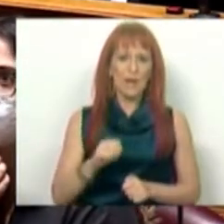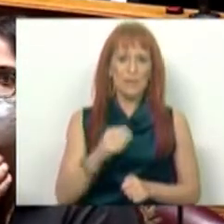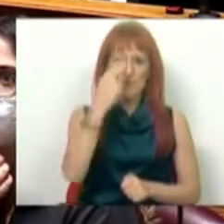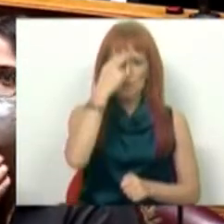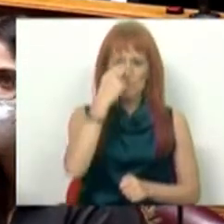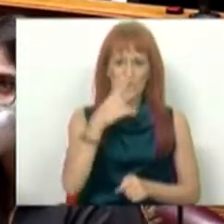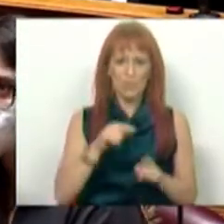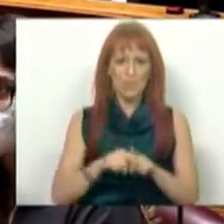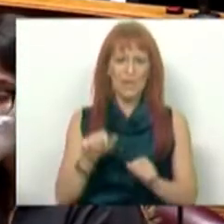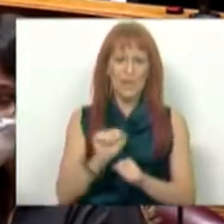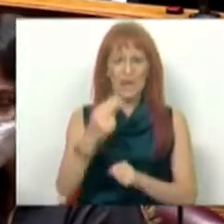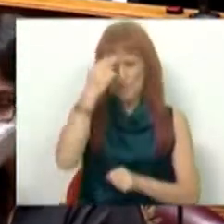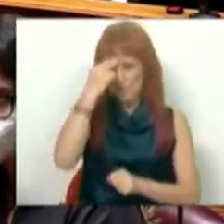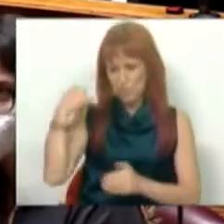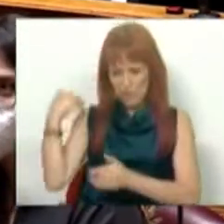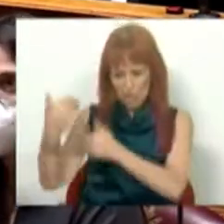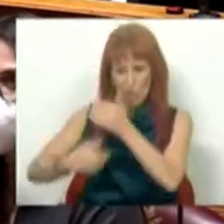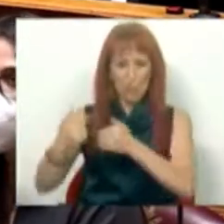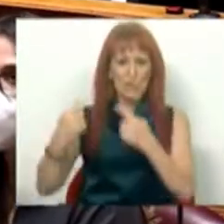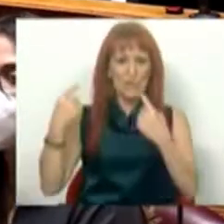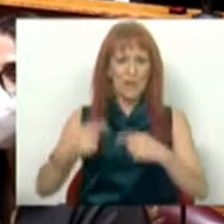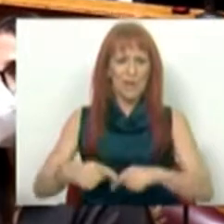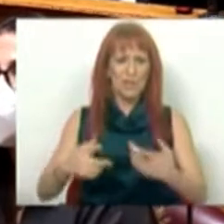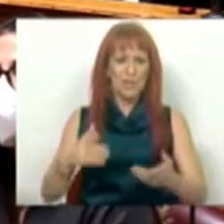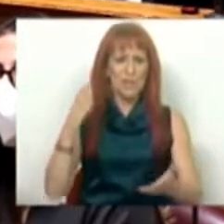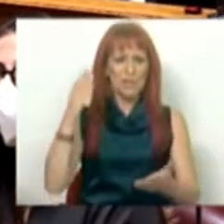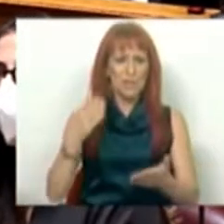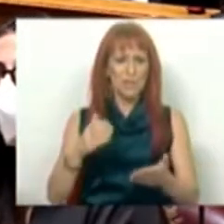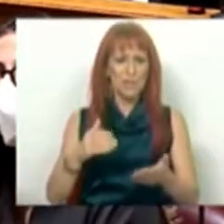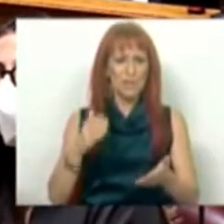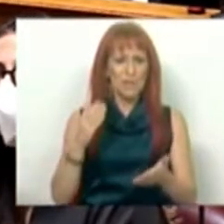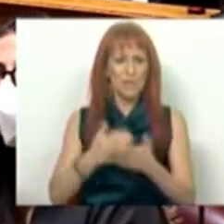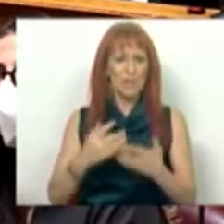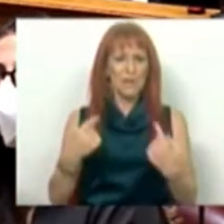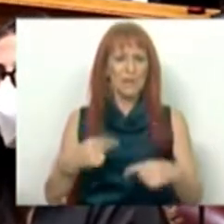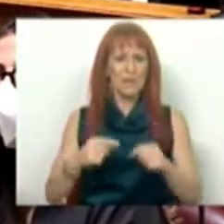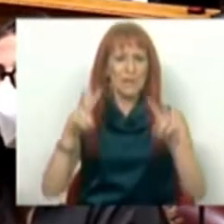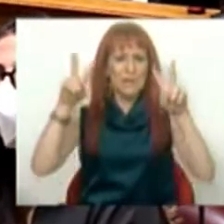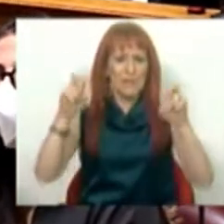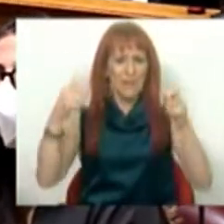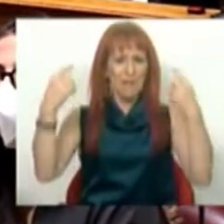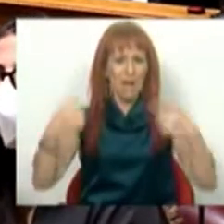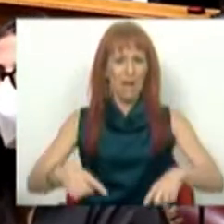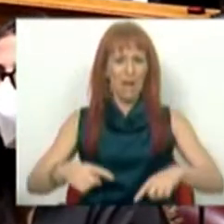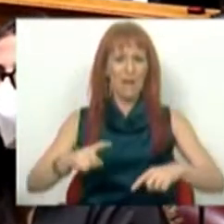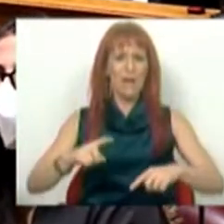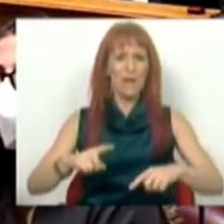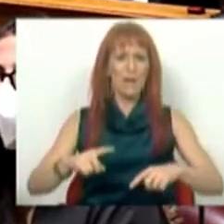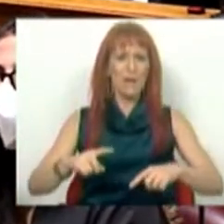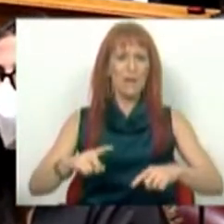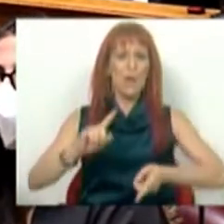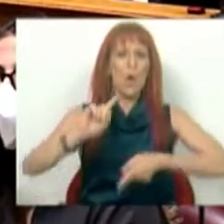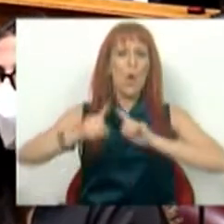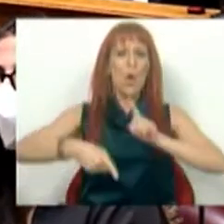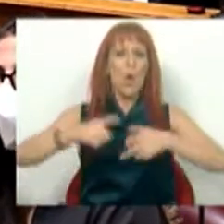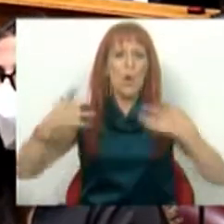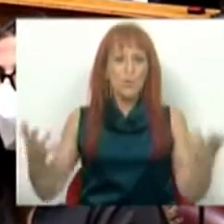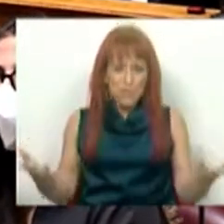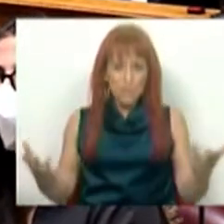do ponto de vista histórico, se existe tema em que